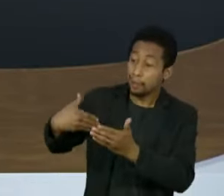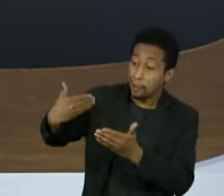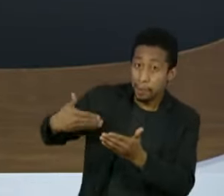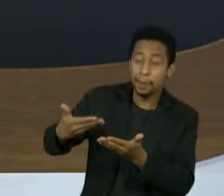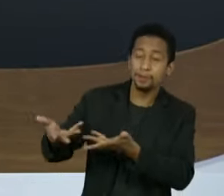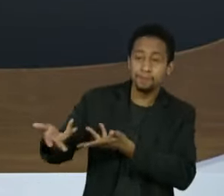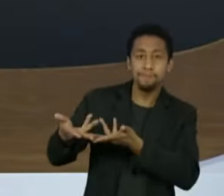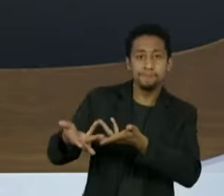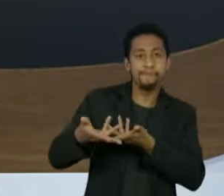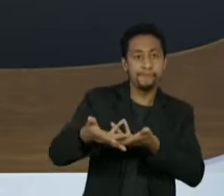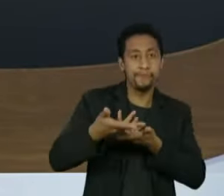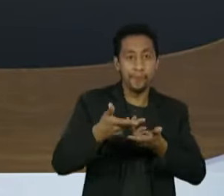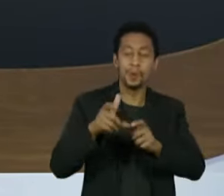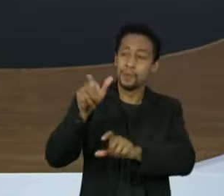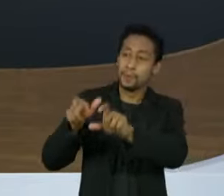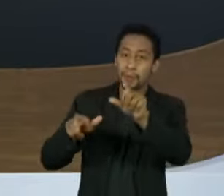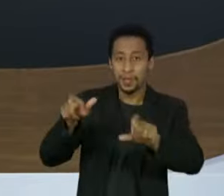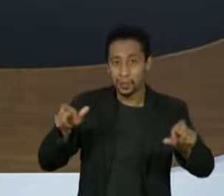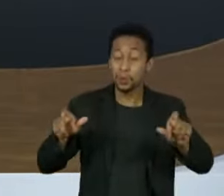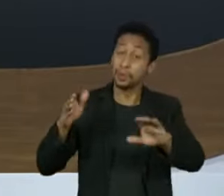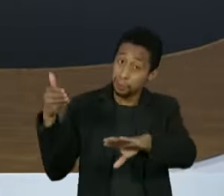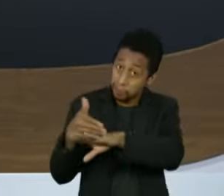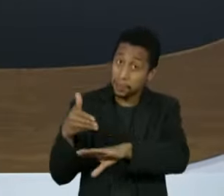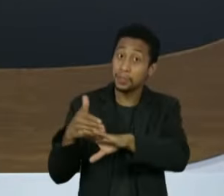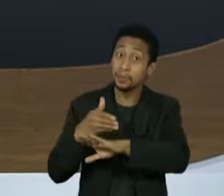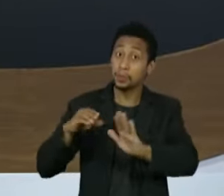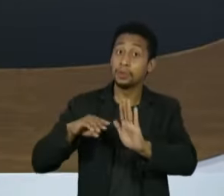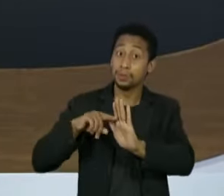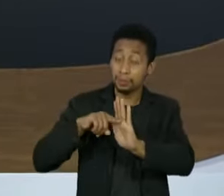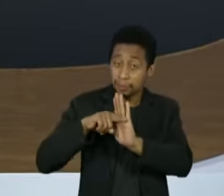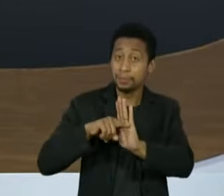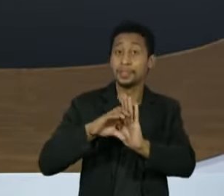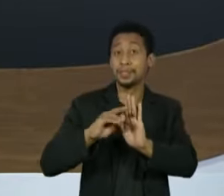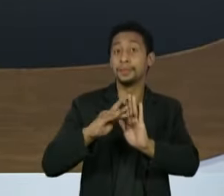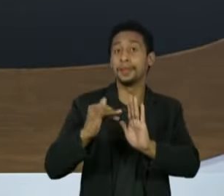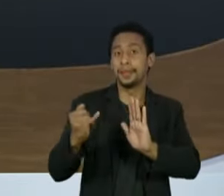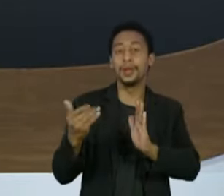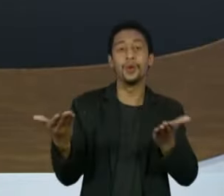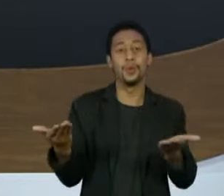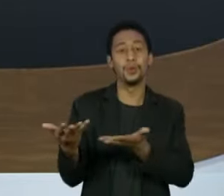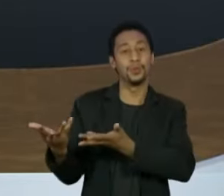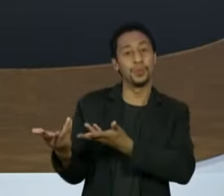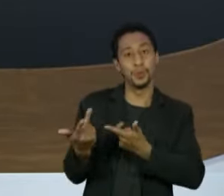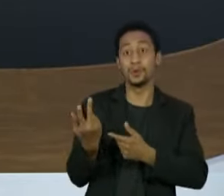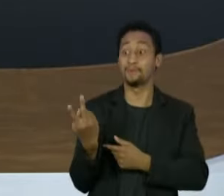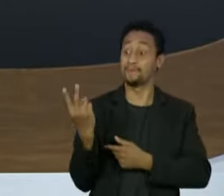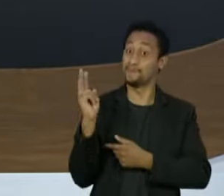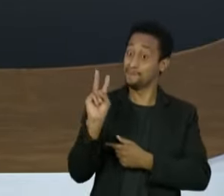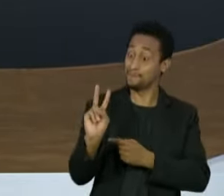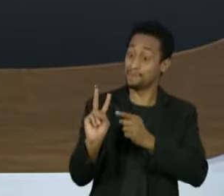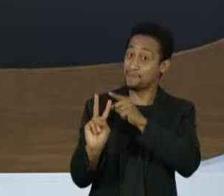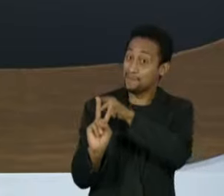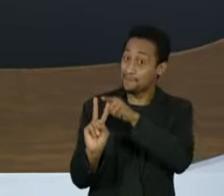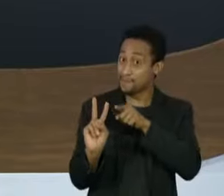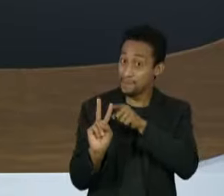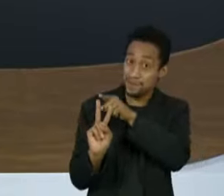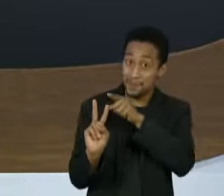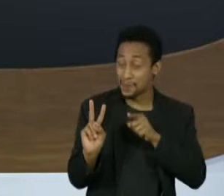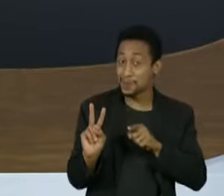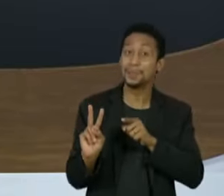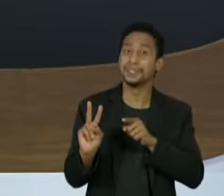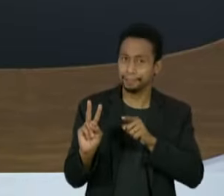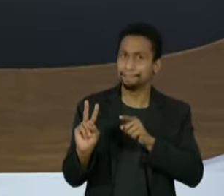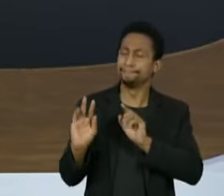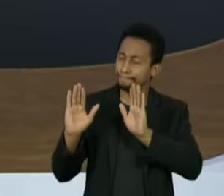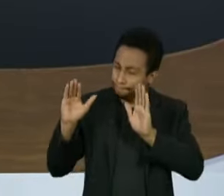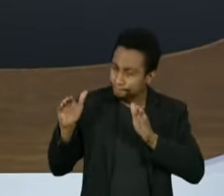Viva, os principais nomes da investigação. E hoje, fechamos esse ciclo com mais dois técnicos, com dois dos mais